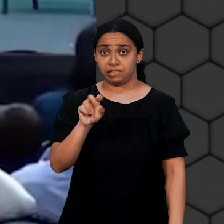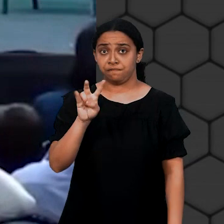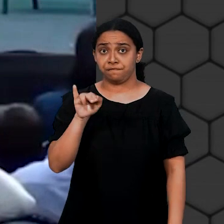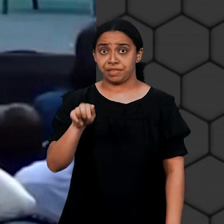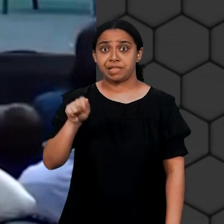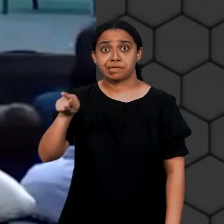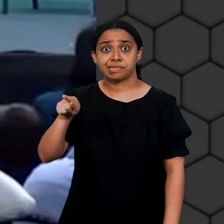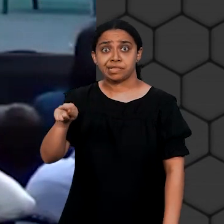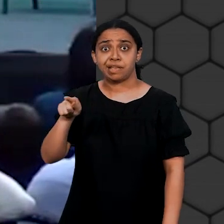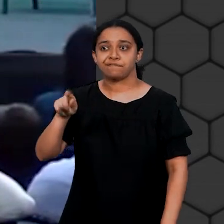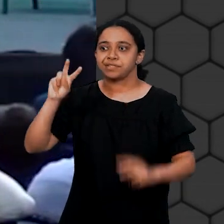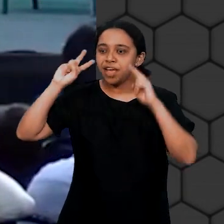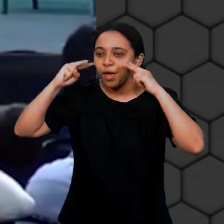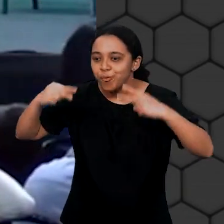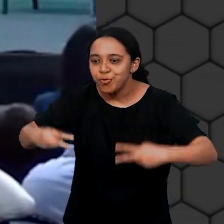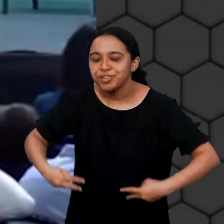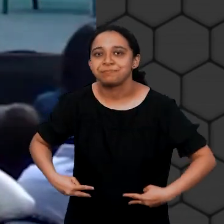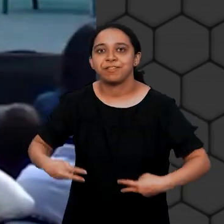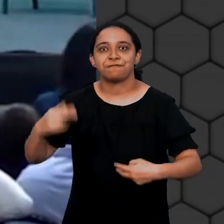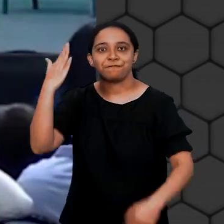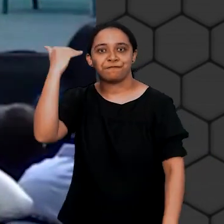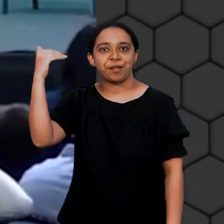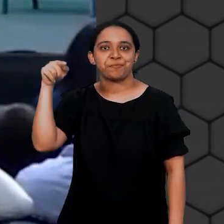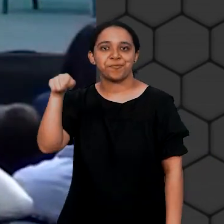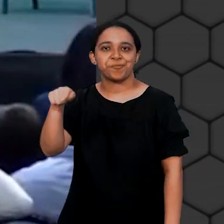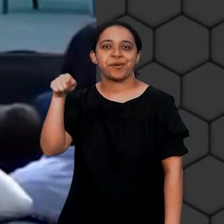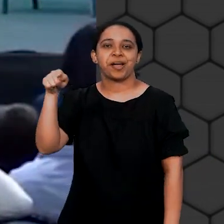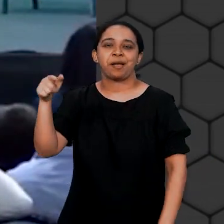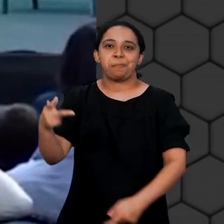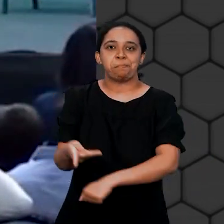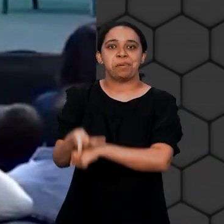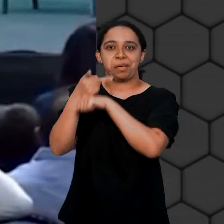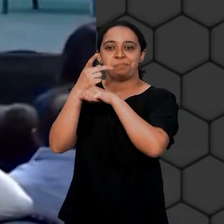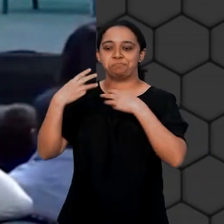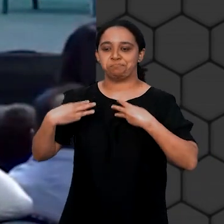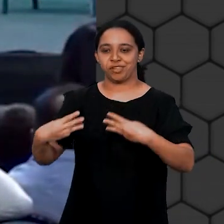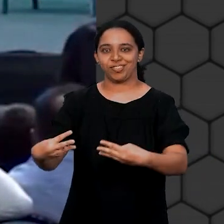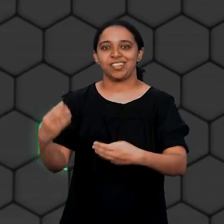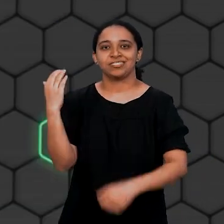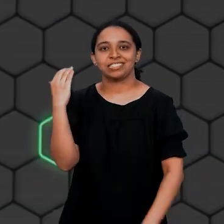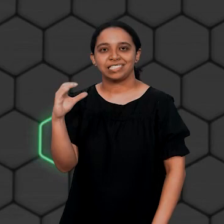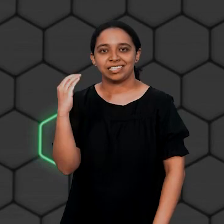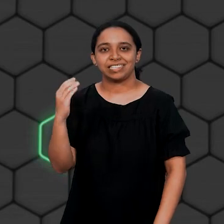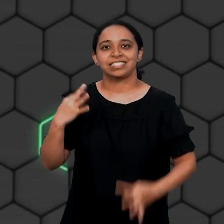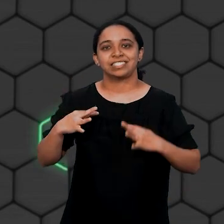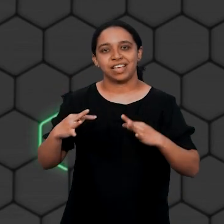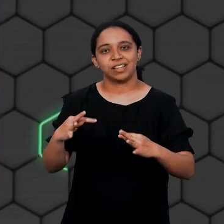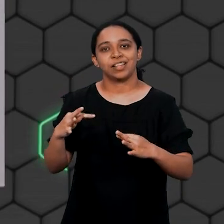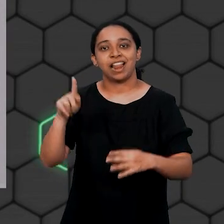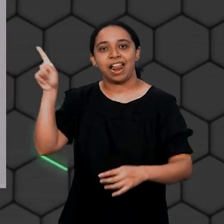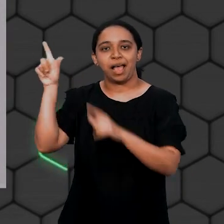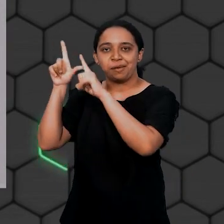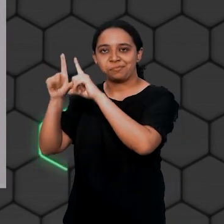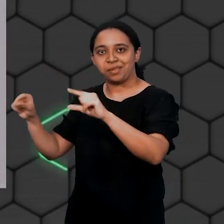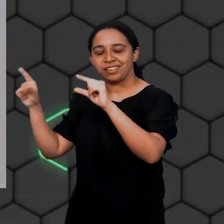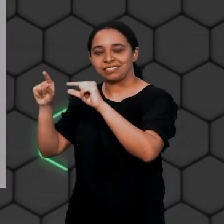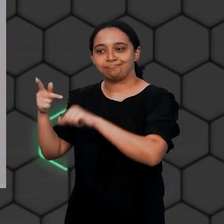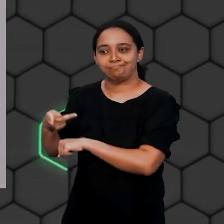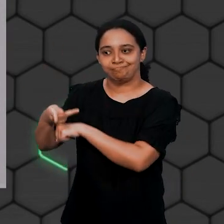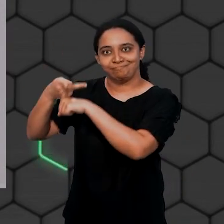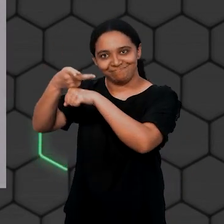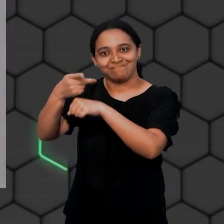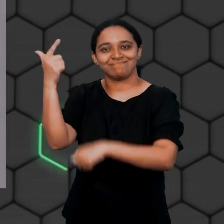Ivna teve seu talento reconhecido, sendo premiada pelo Ministério da Ciência e Tecnologia em